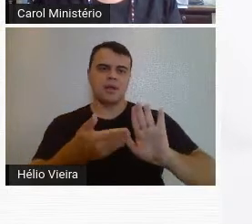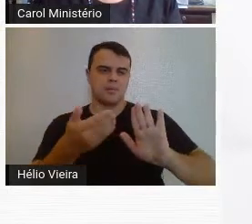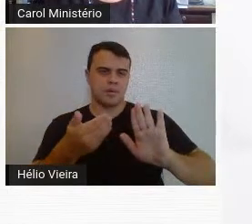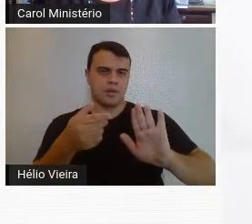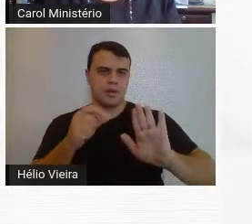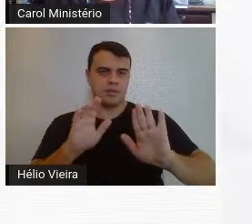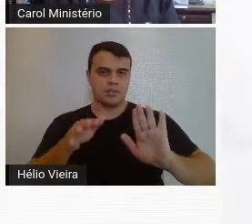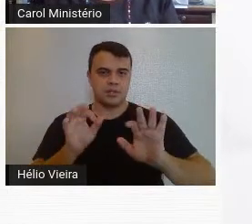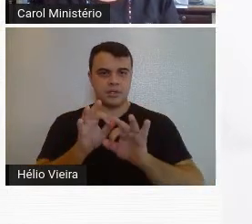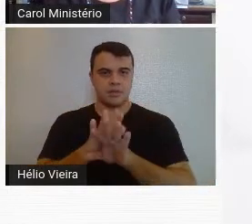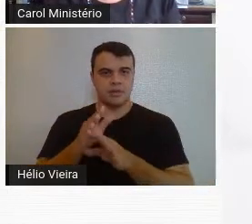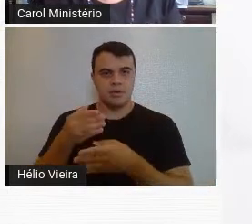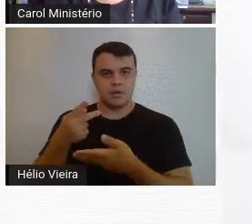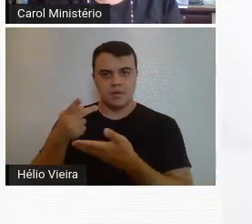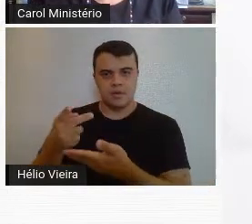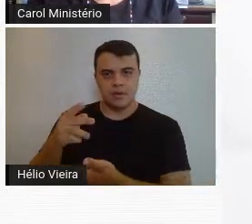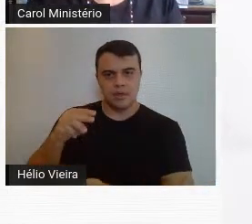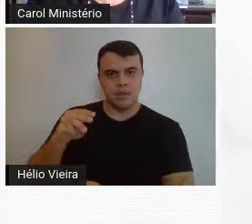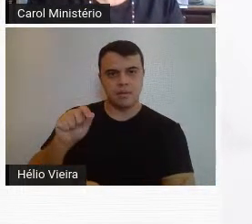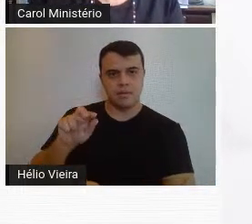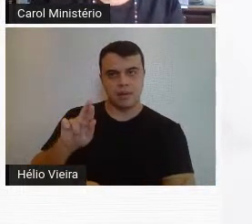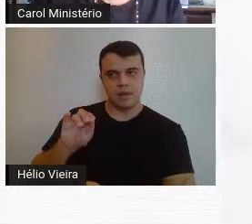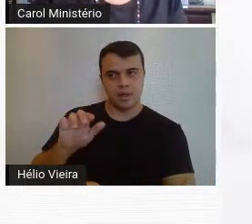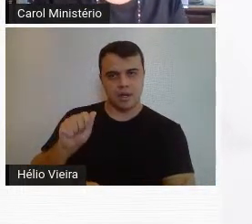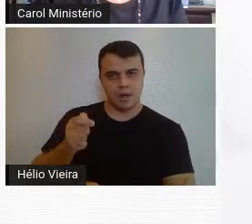já para finalizar, que eu vou passar a palavra para a Marília,